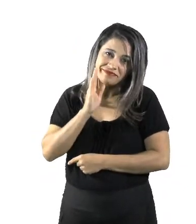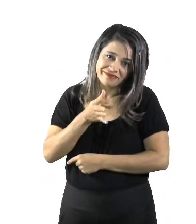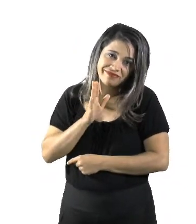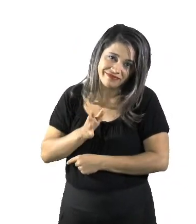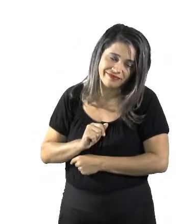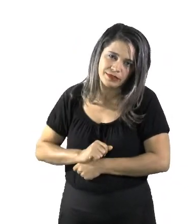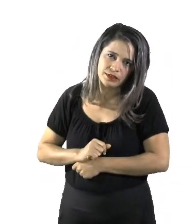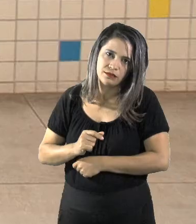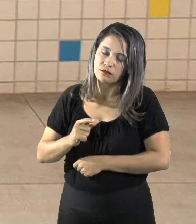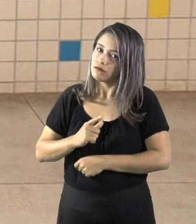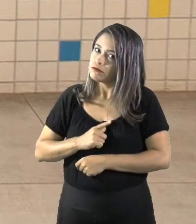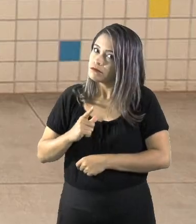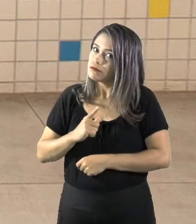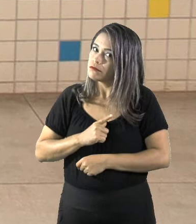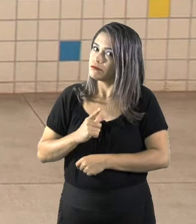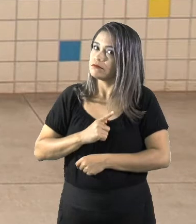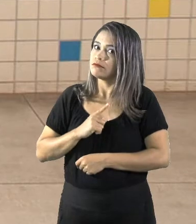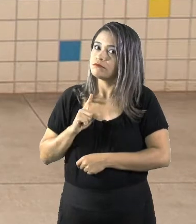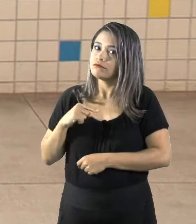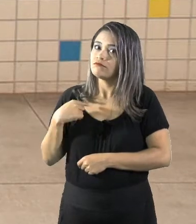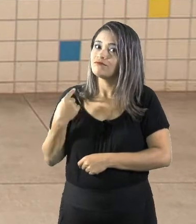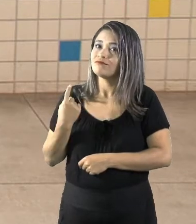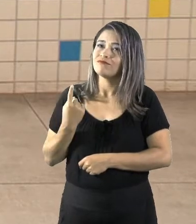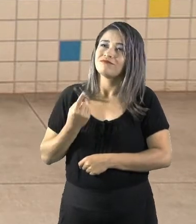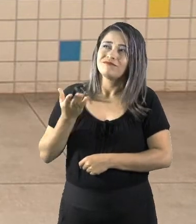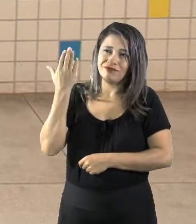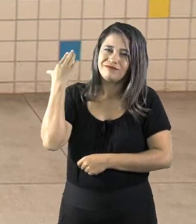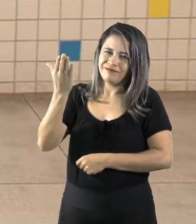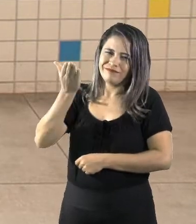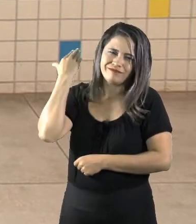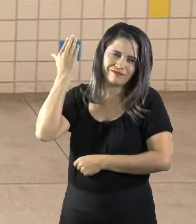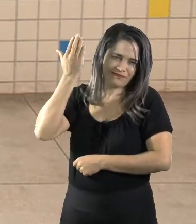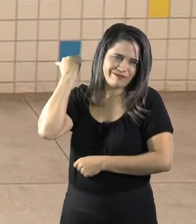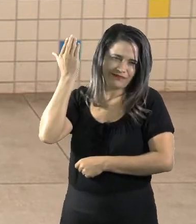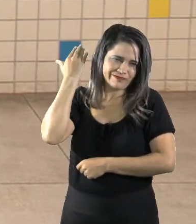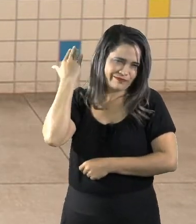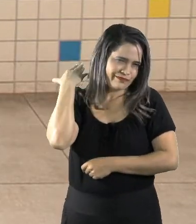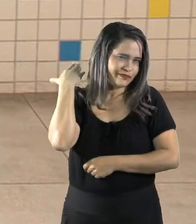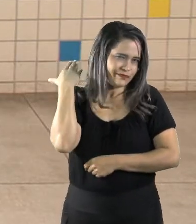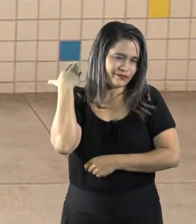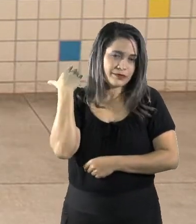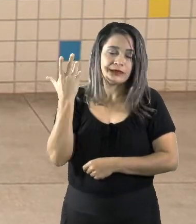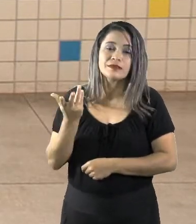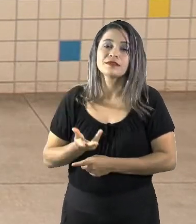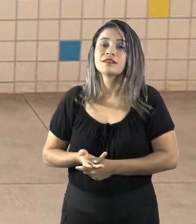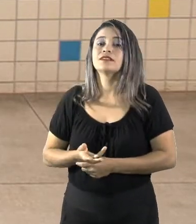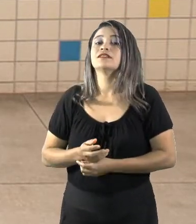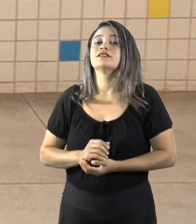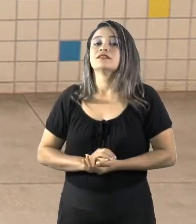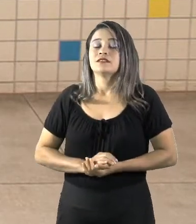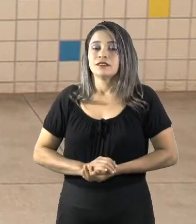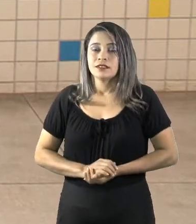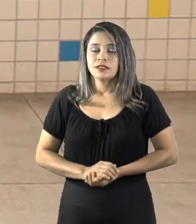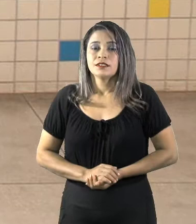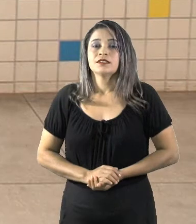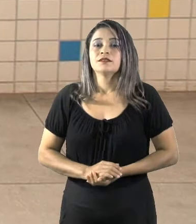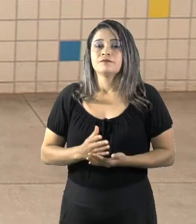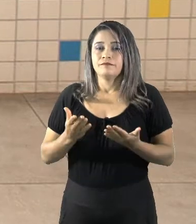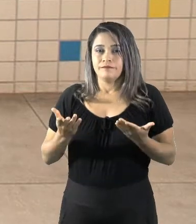falei, nós tínhamos a condição naquela época, muito tempo atrás, de determinar com certeza,